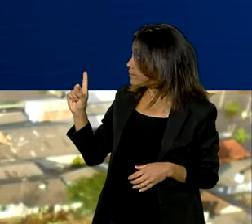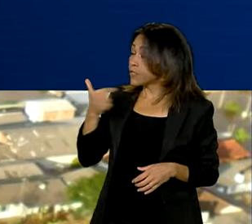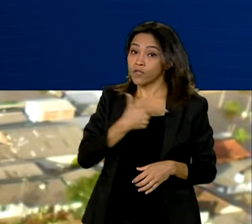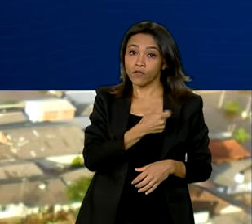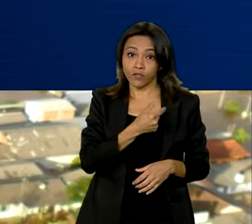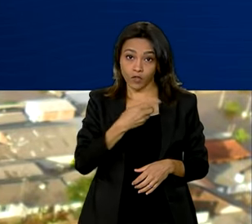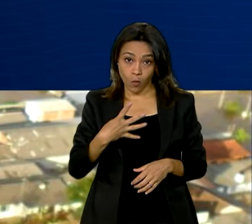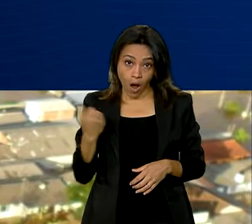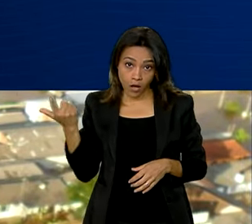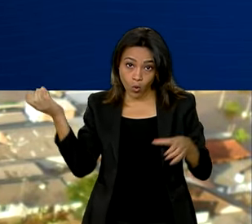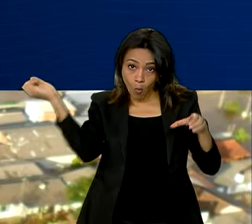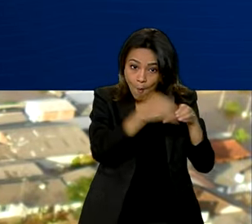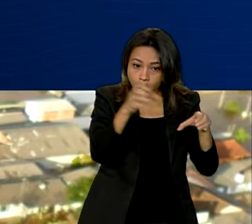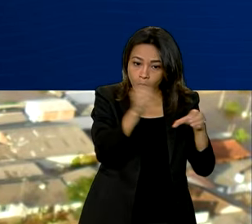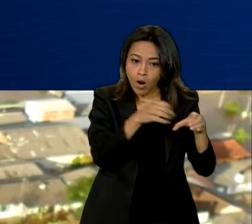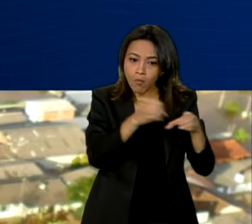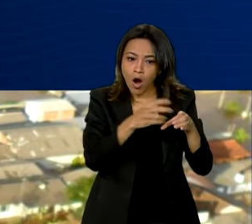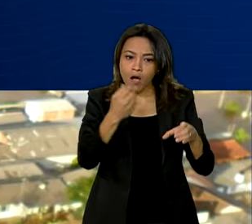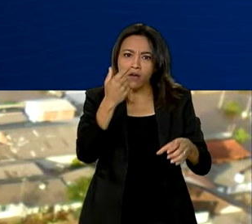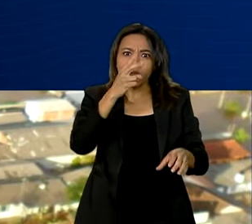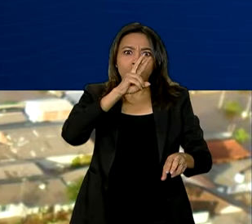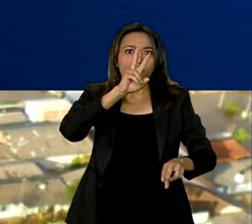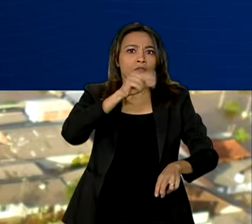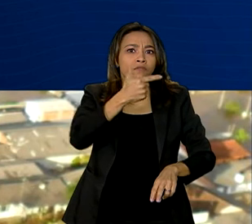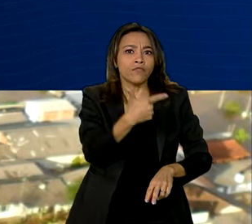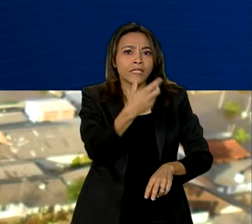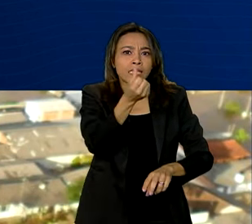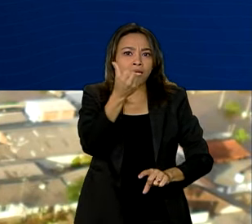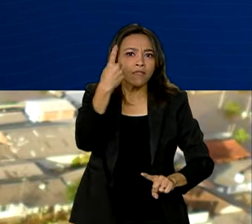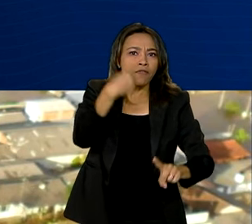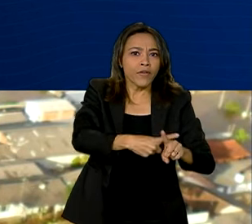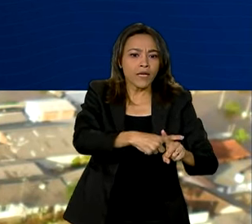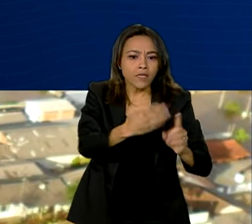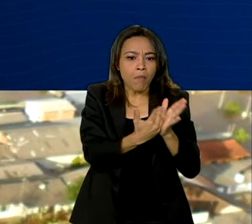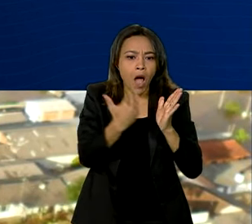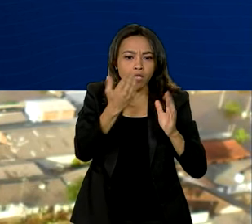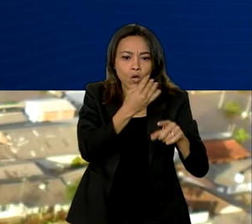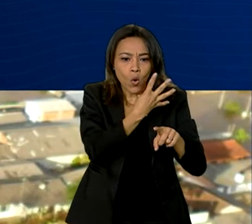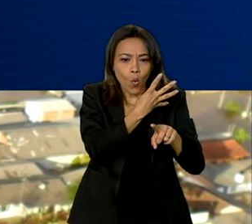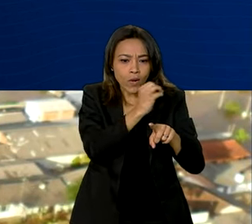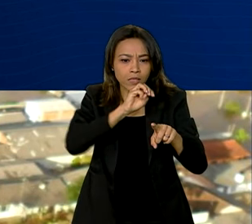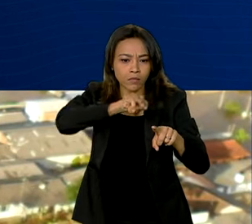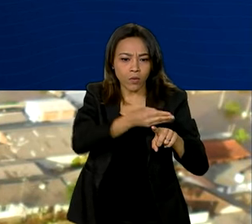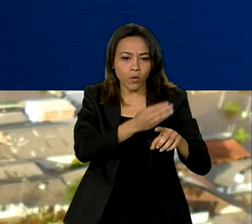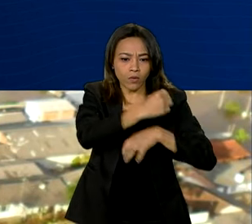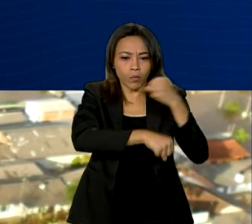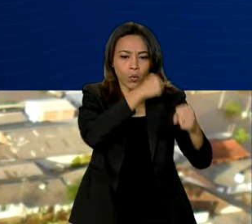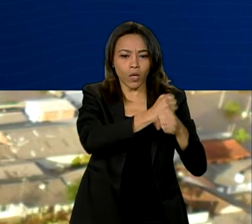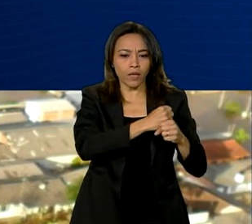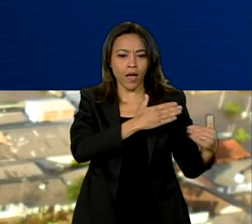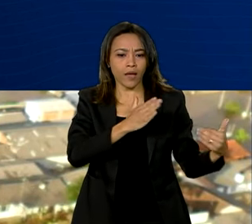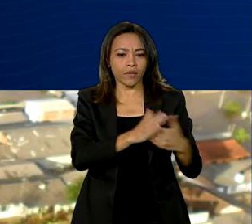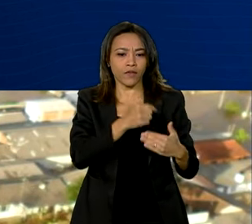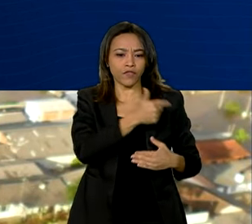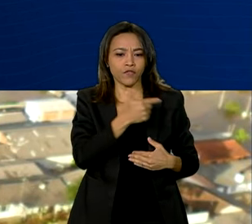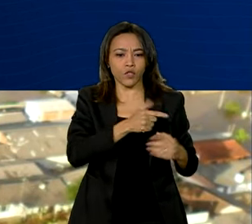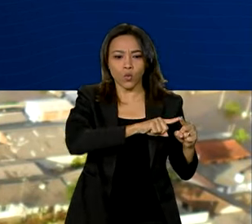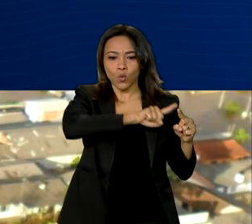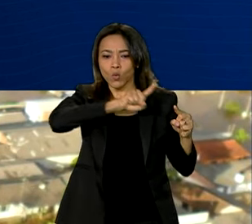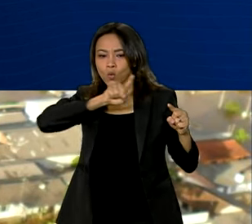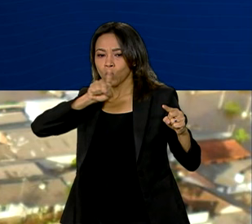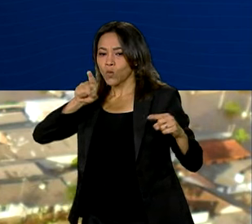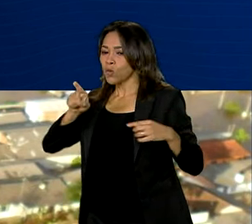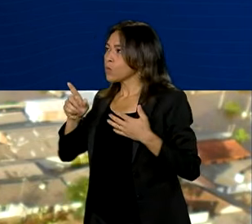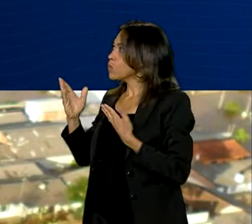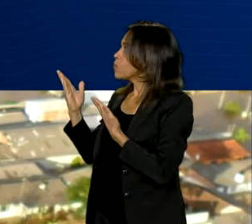aporte de recursos 26 vezes maior, passando de R$ 400 milhões por ano até 2022, para R$ 10